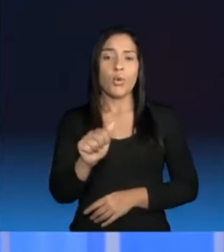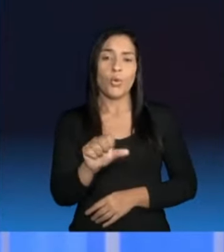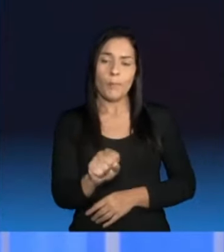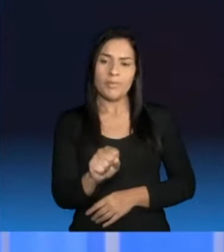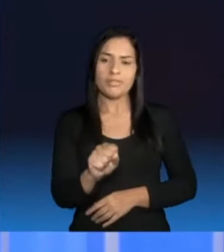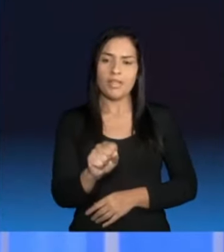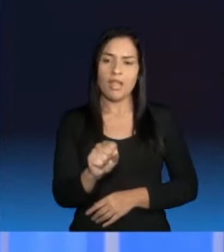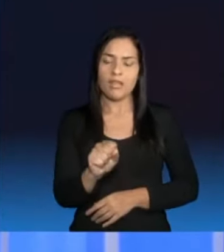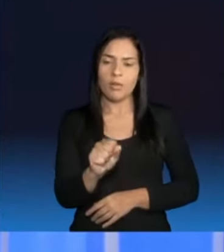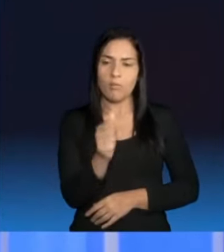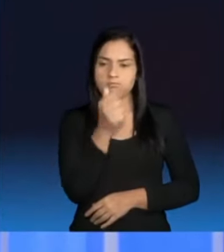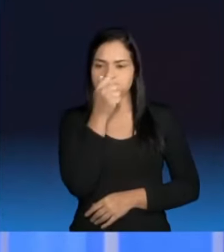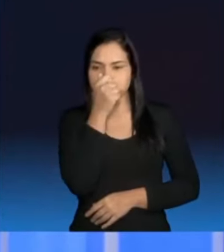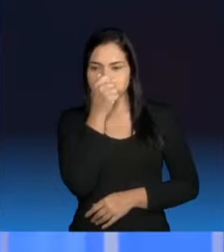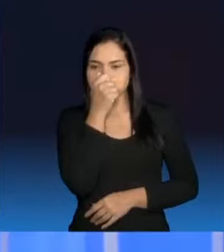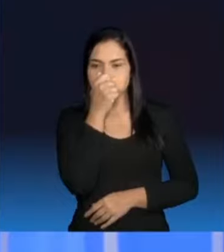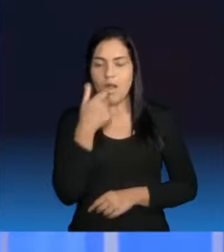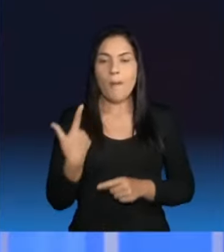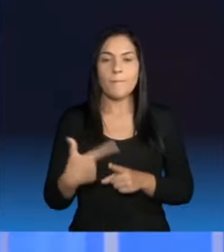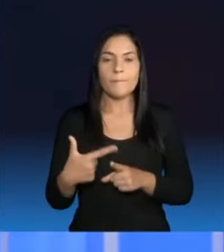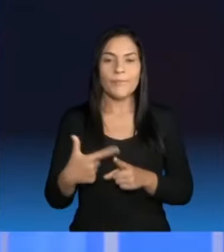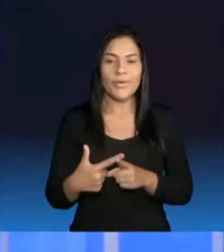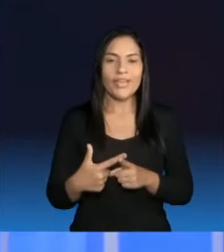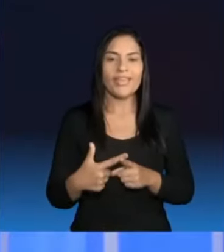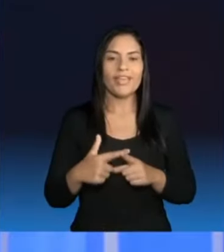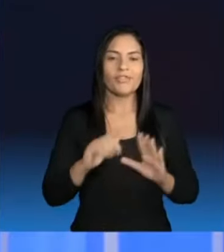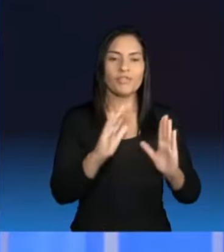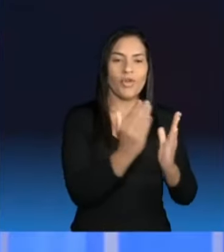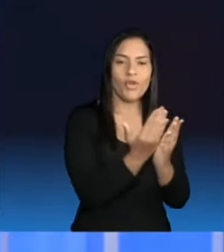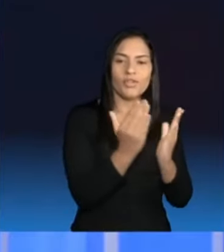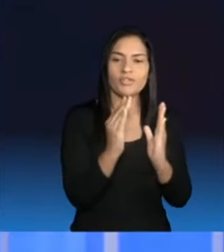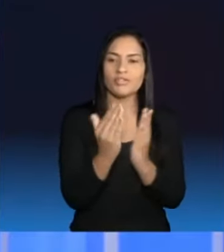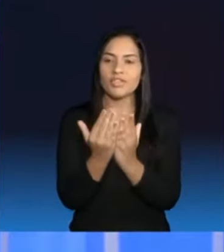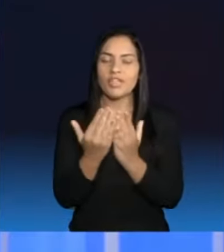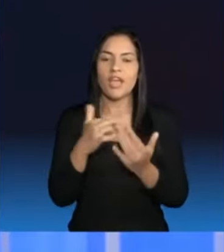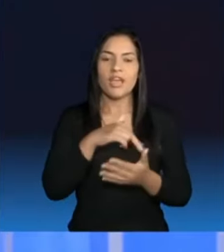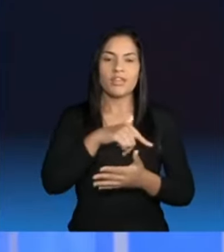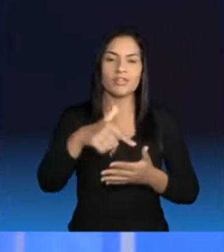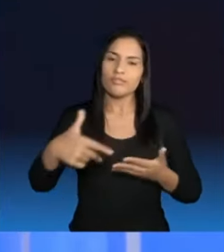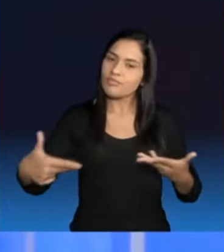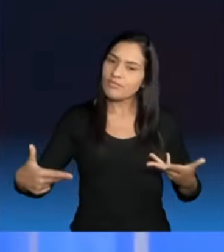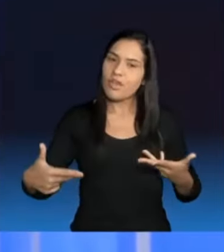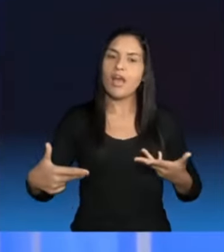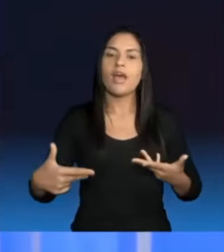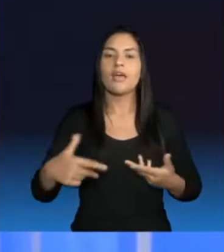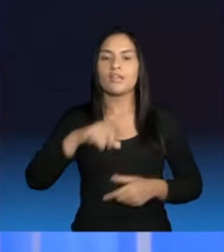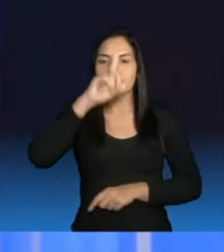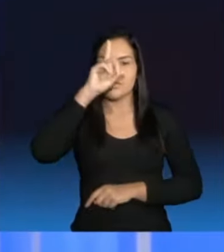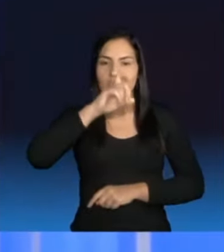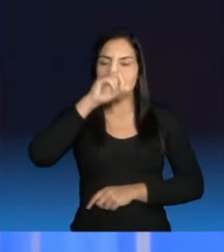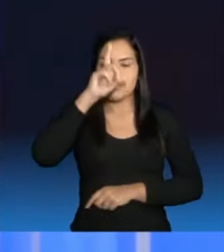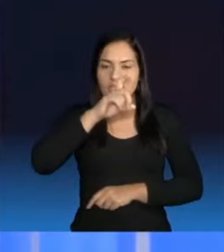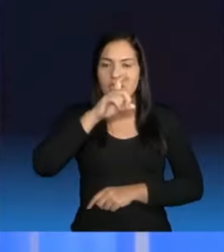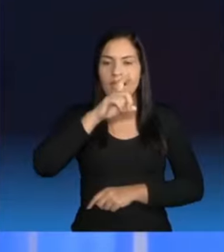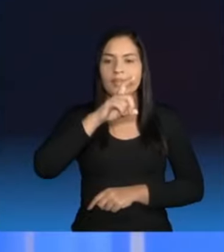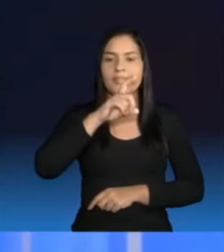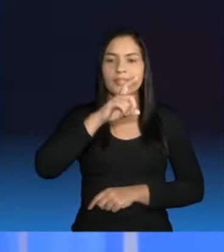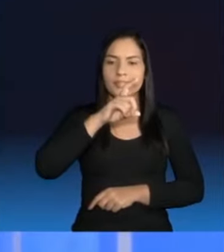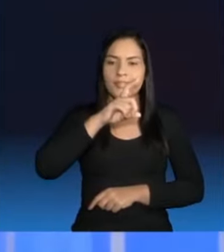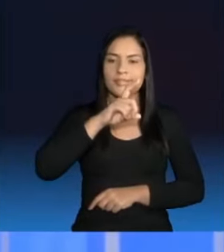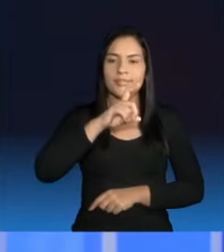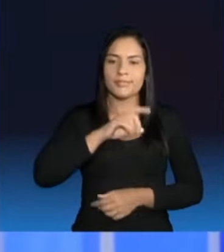Por quê? Foi fechada a porta do João Machado, do Giseu da Trigueiro, e vários